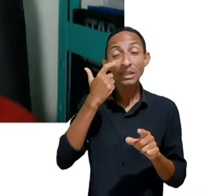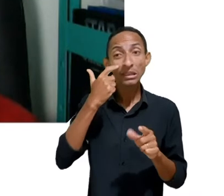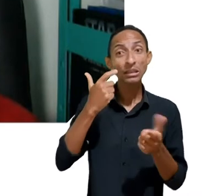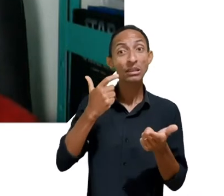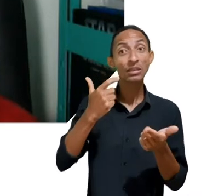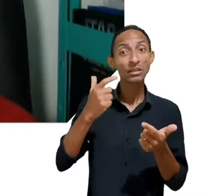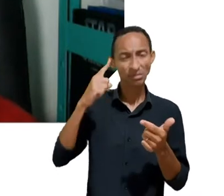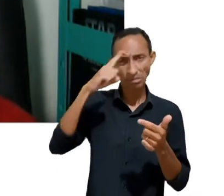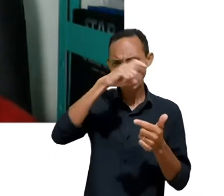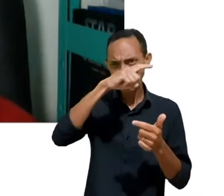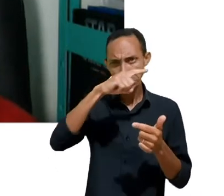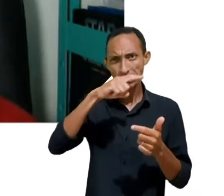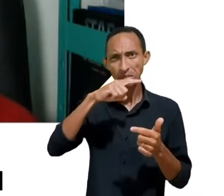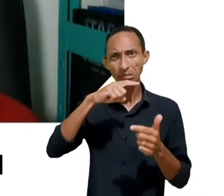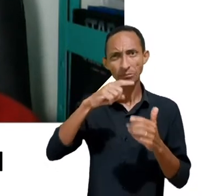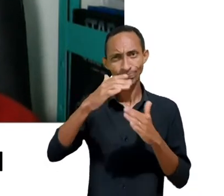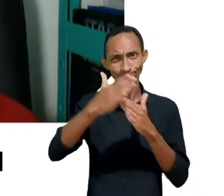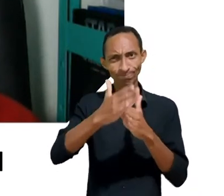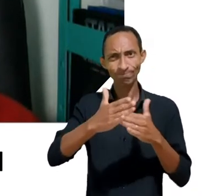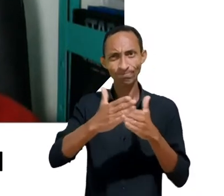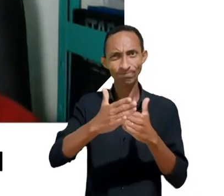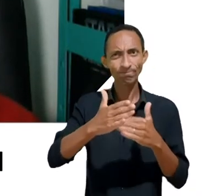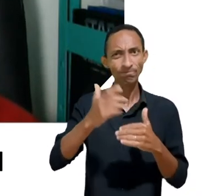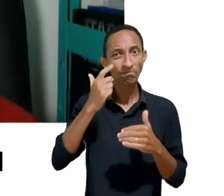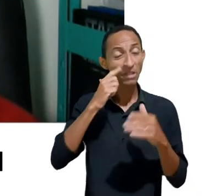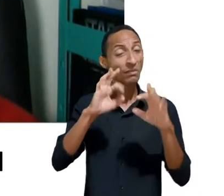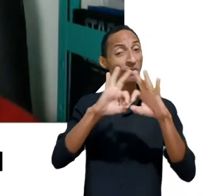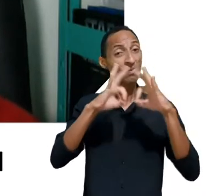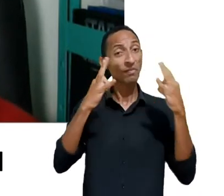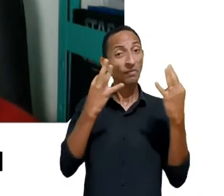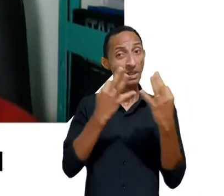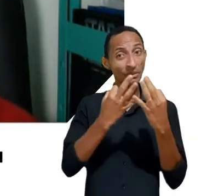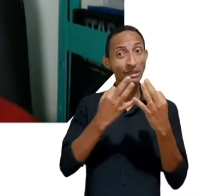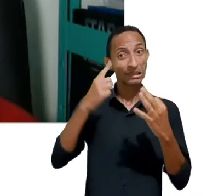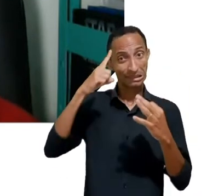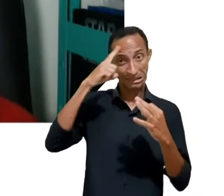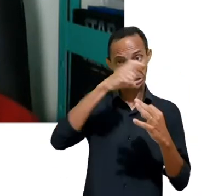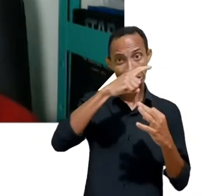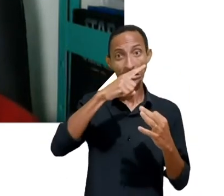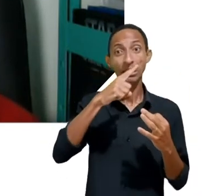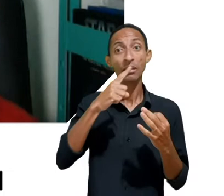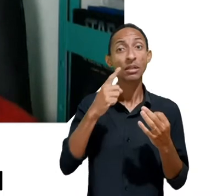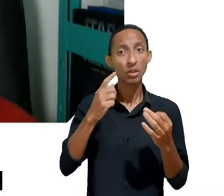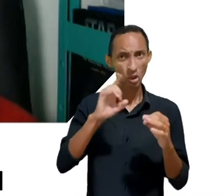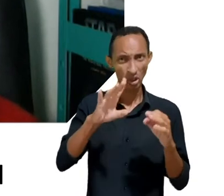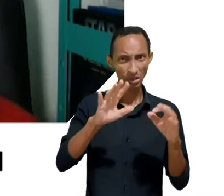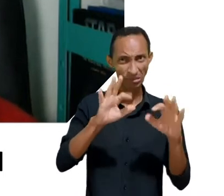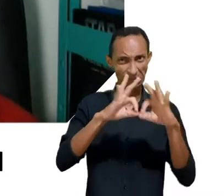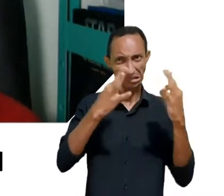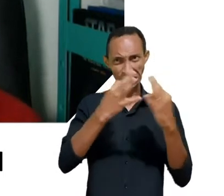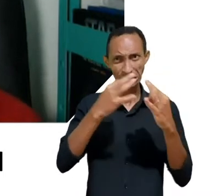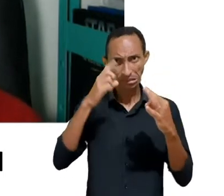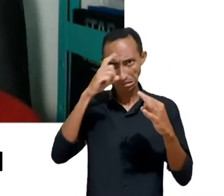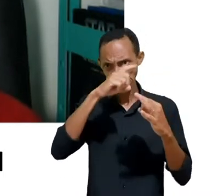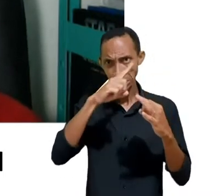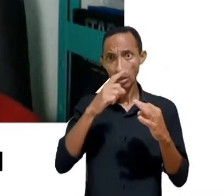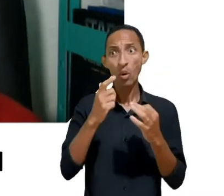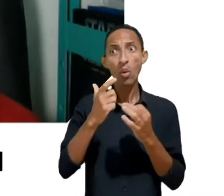não só pela própria família, mas, enfim, por qualquer mecanismo público ou privado,